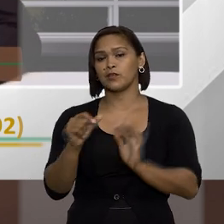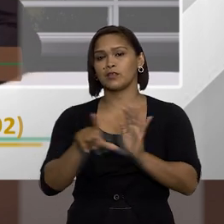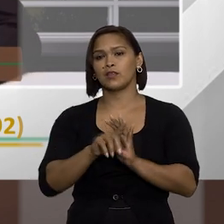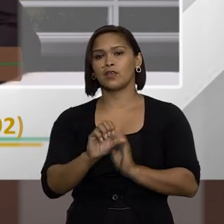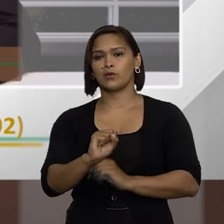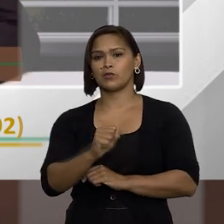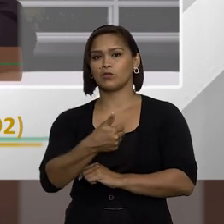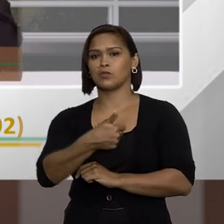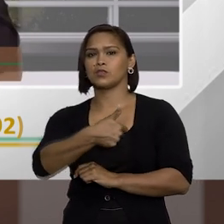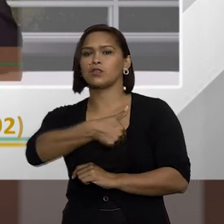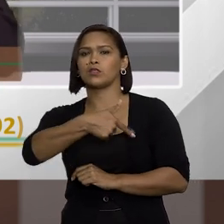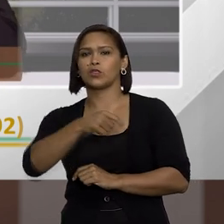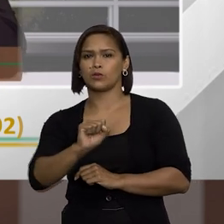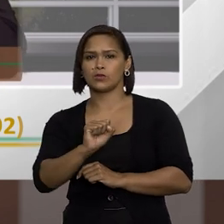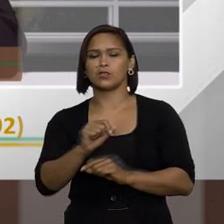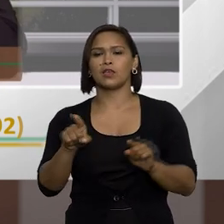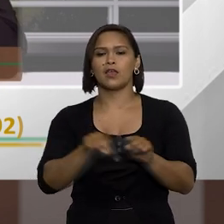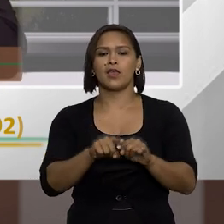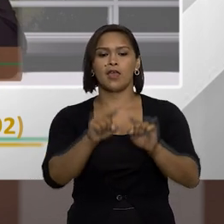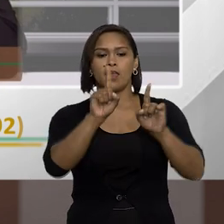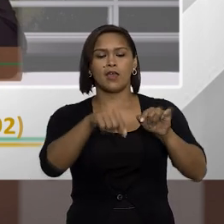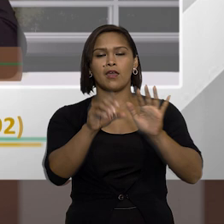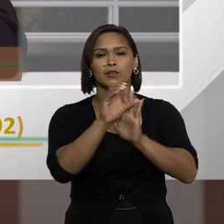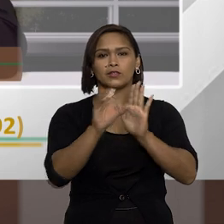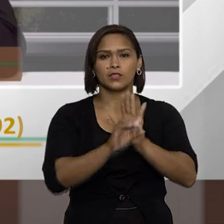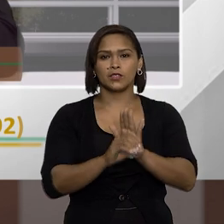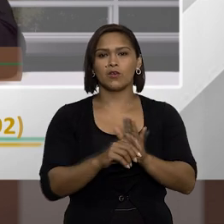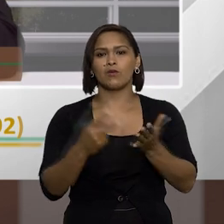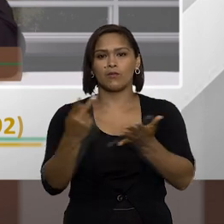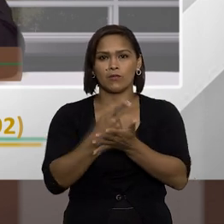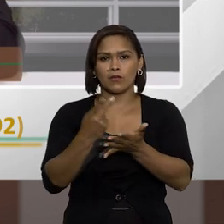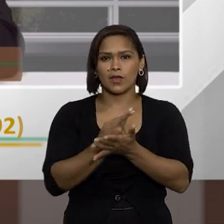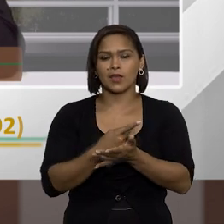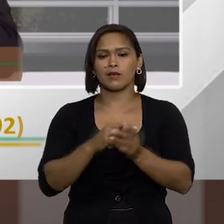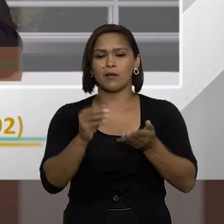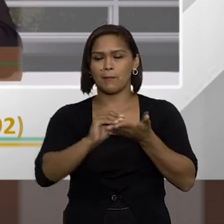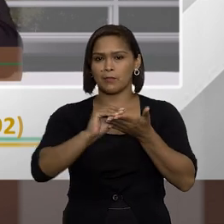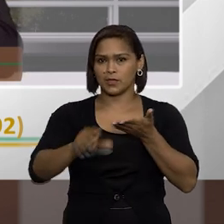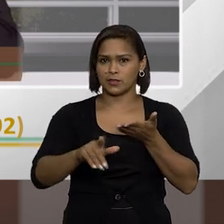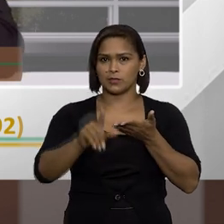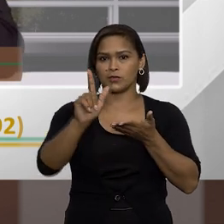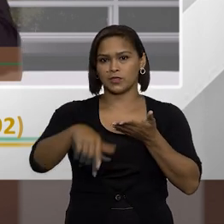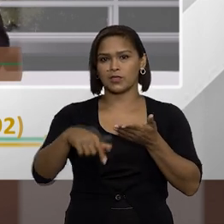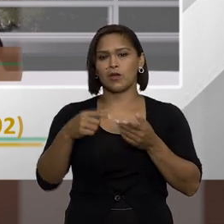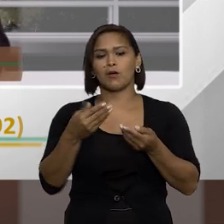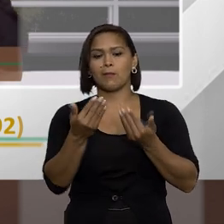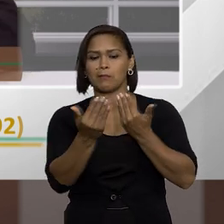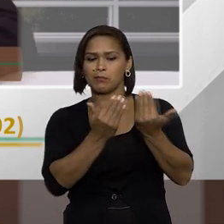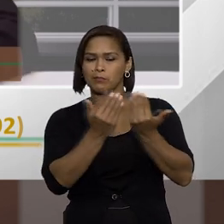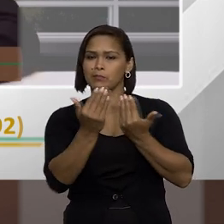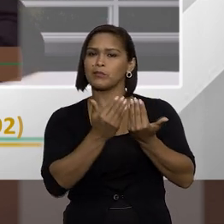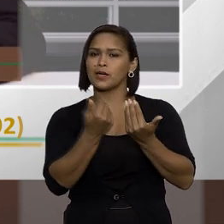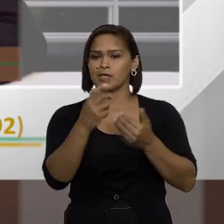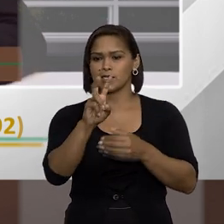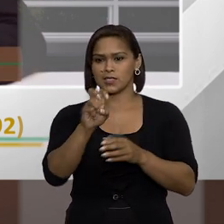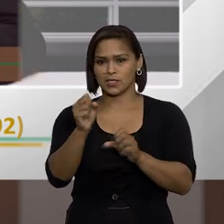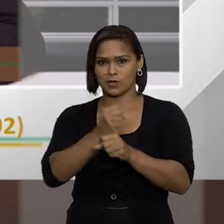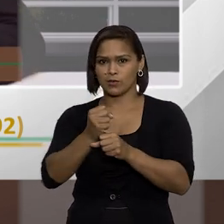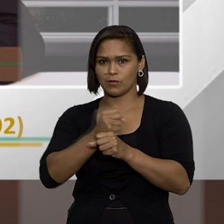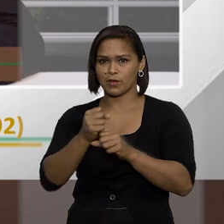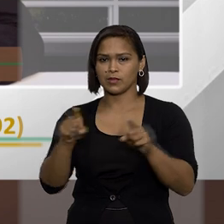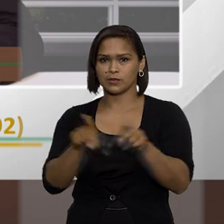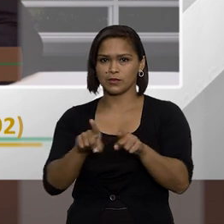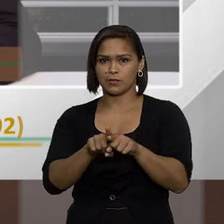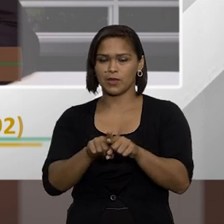na lei 8.112 com a estatuto federal uma infração passível de demissão coincidentemente ela prescreve em cinco